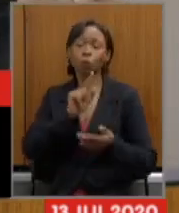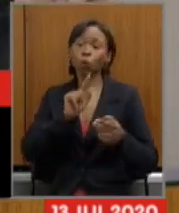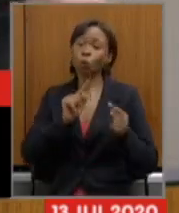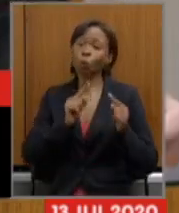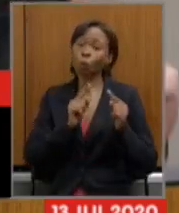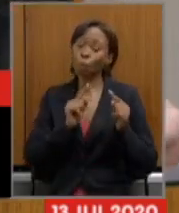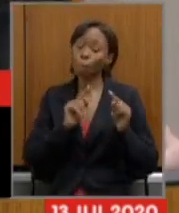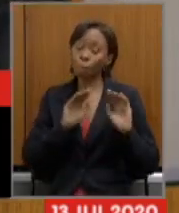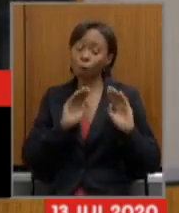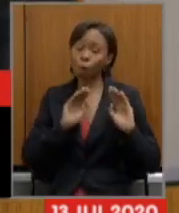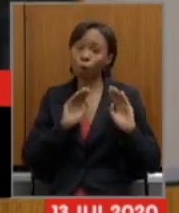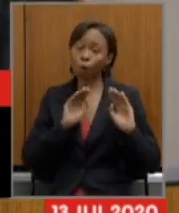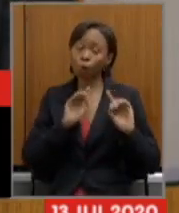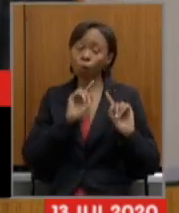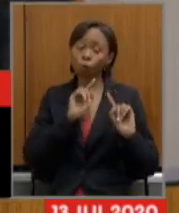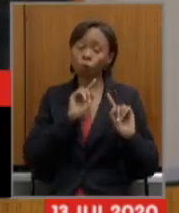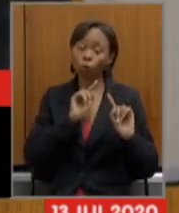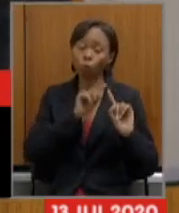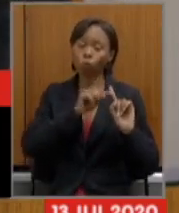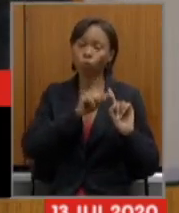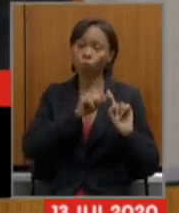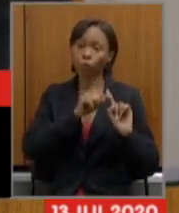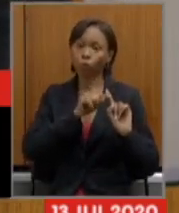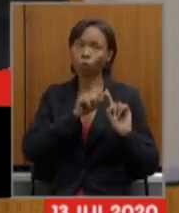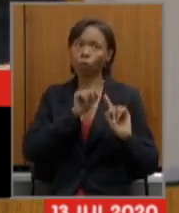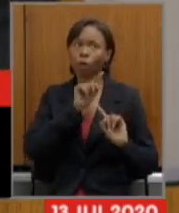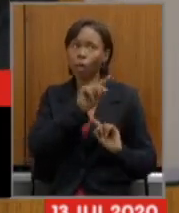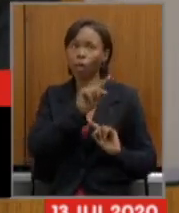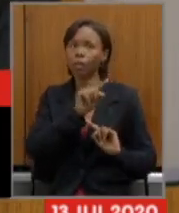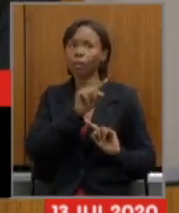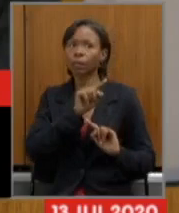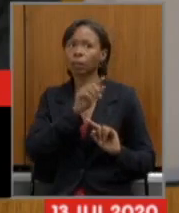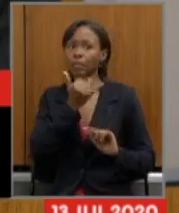do acidente da Samarco então